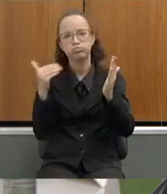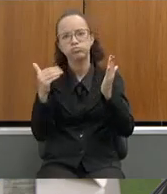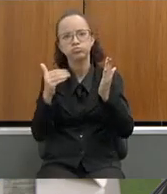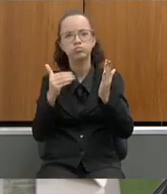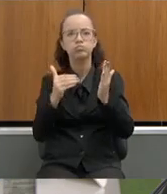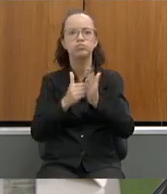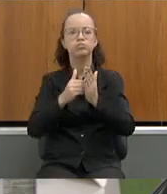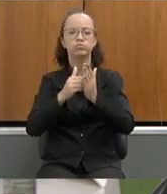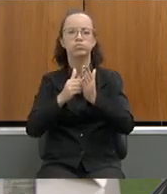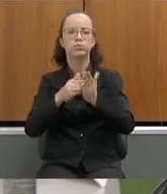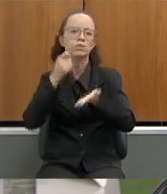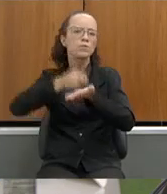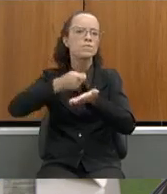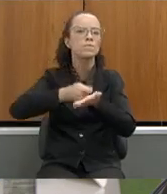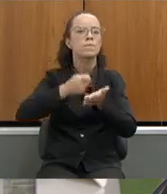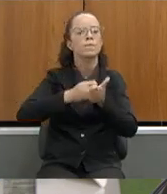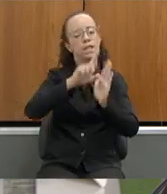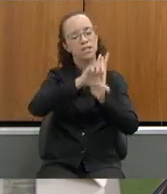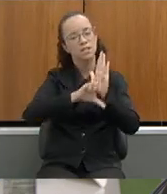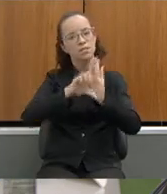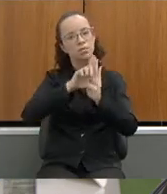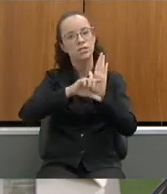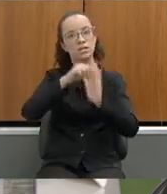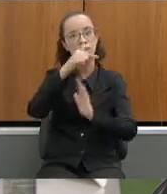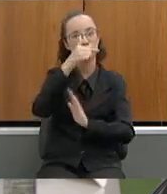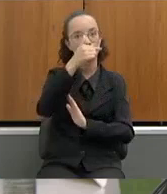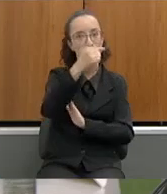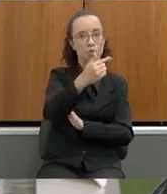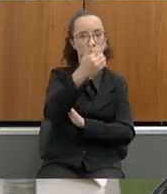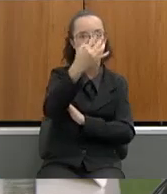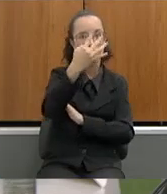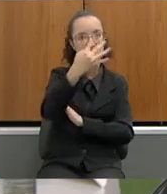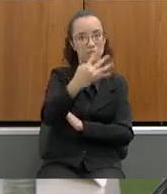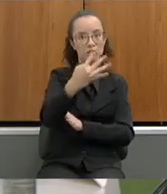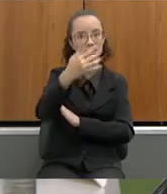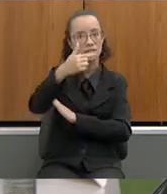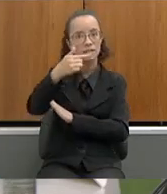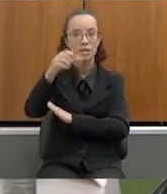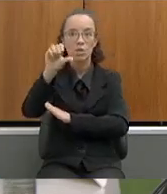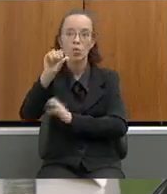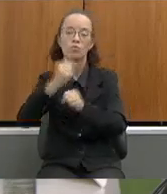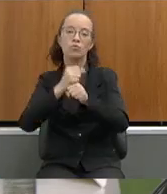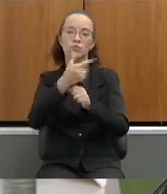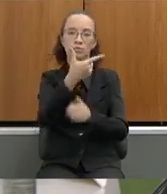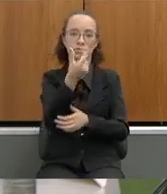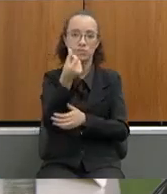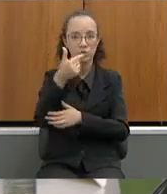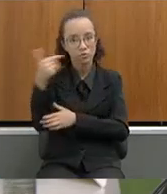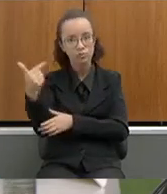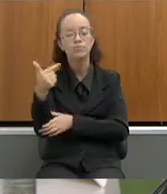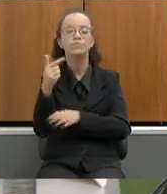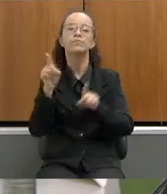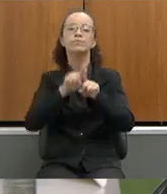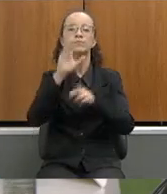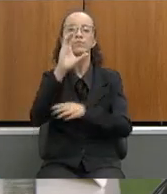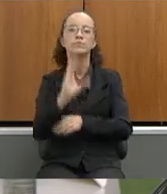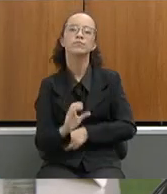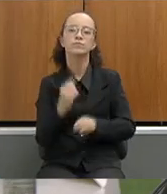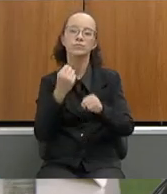conforme exigido pela resolução 7.4.789 de 2022 que é elemento de comissão